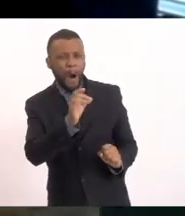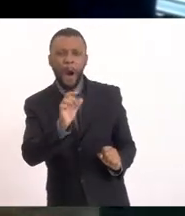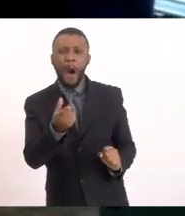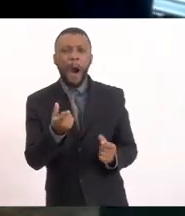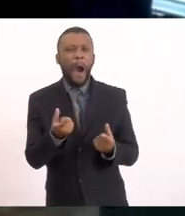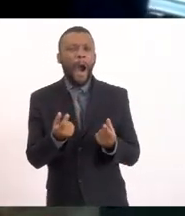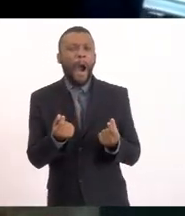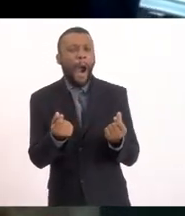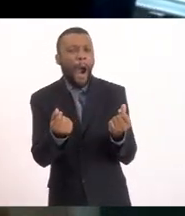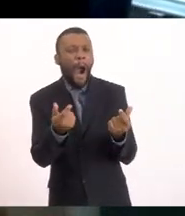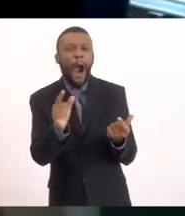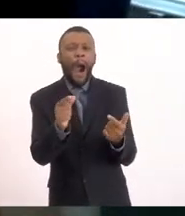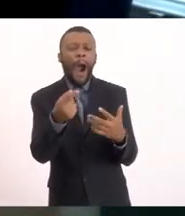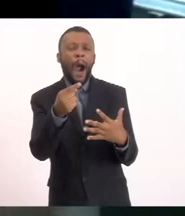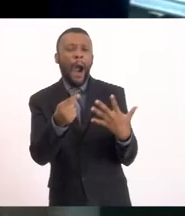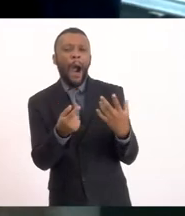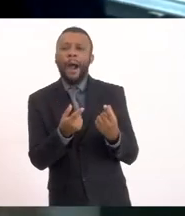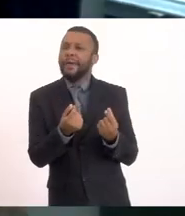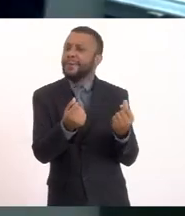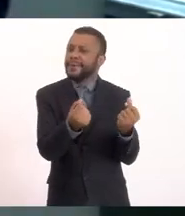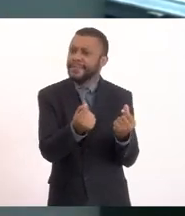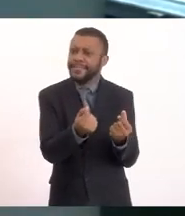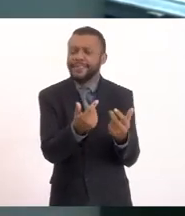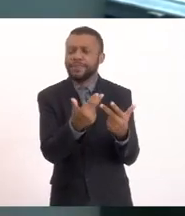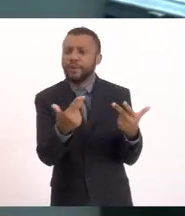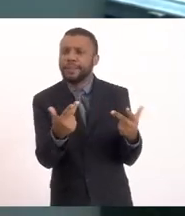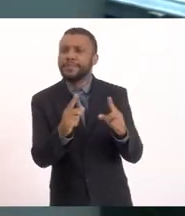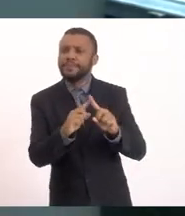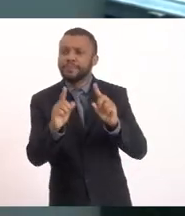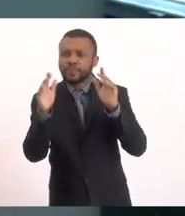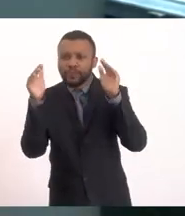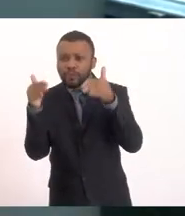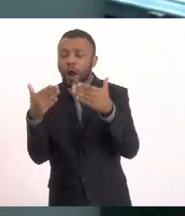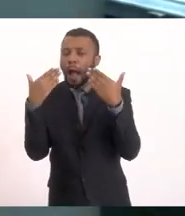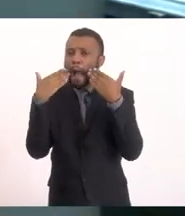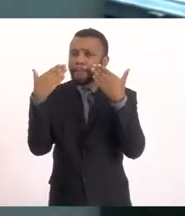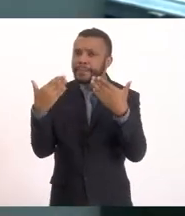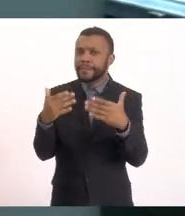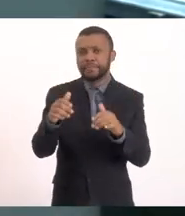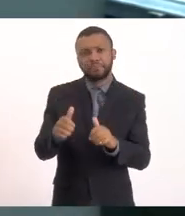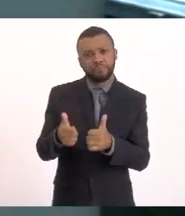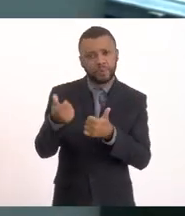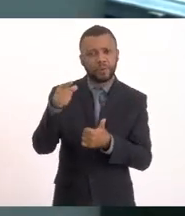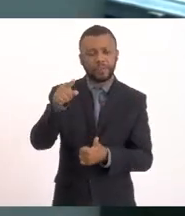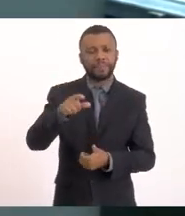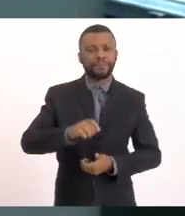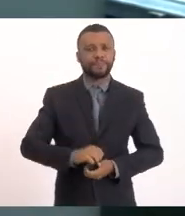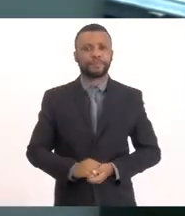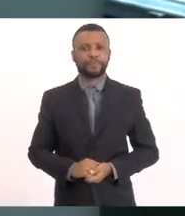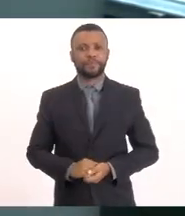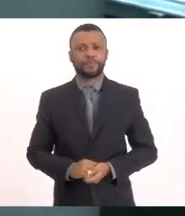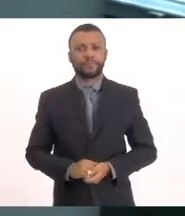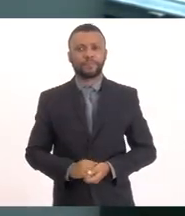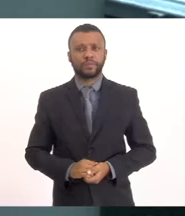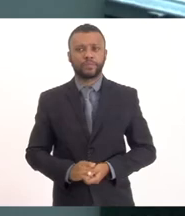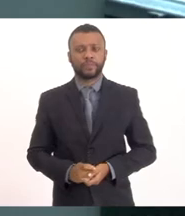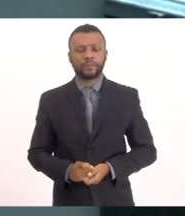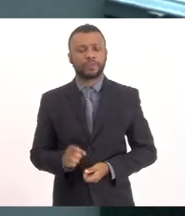São questões de valores técnicos Mas aqui eu consigo apresentar melhor Aqui é onde teve Por